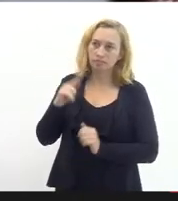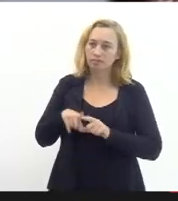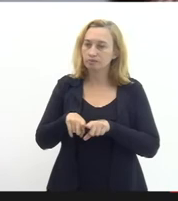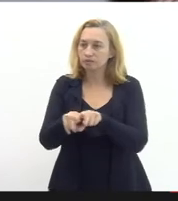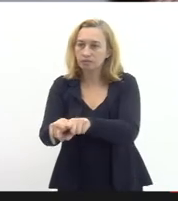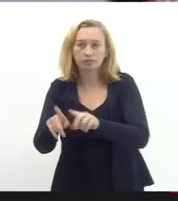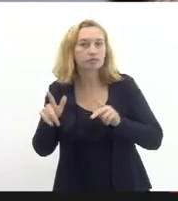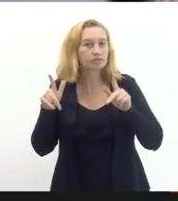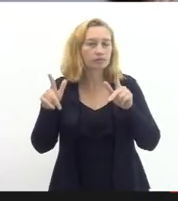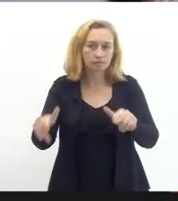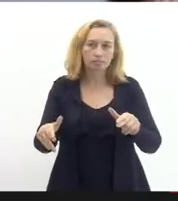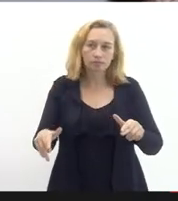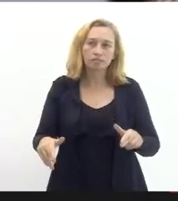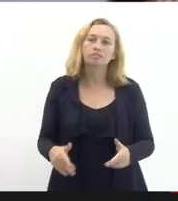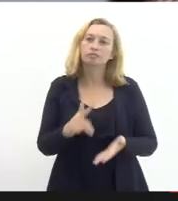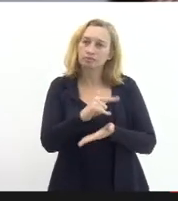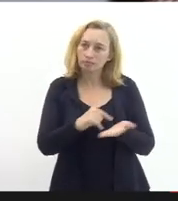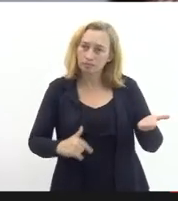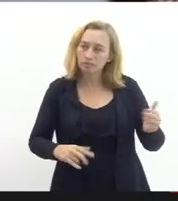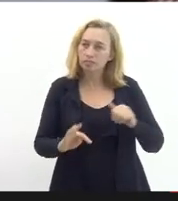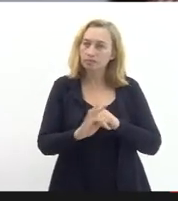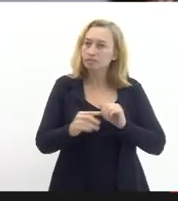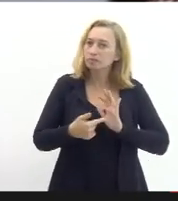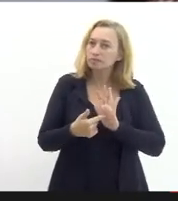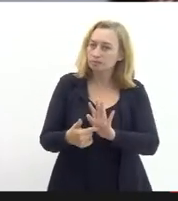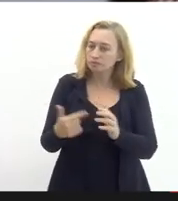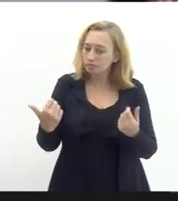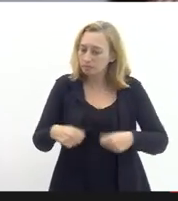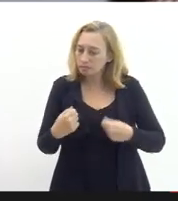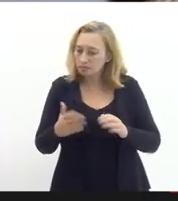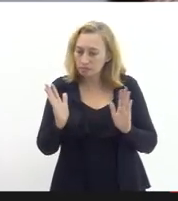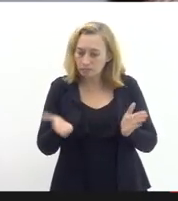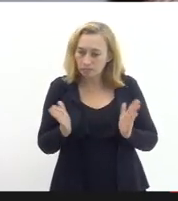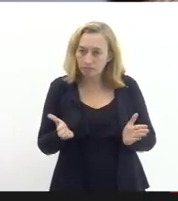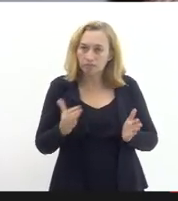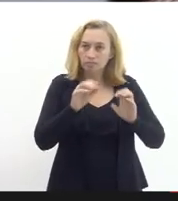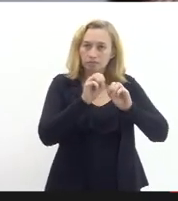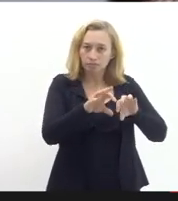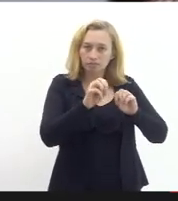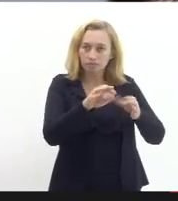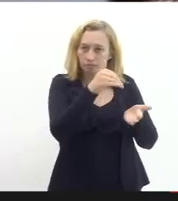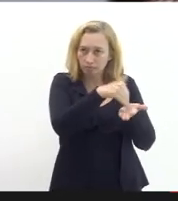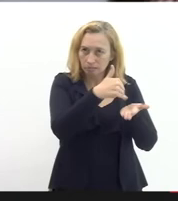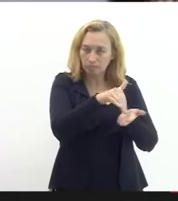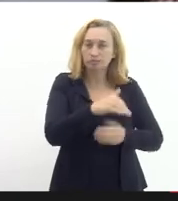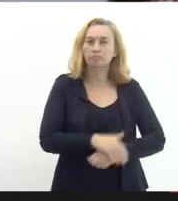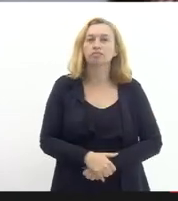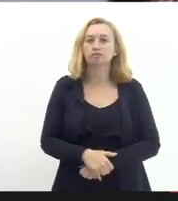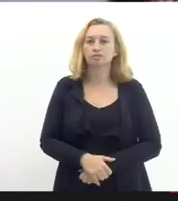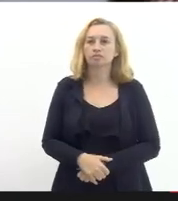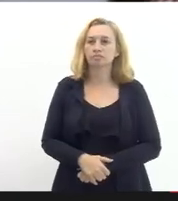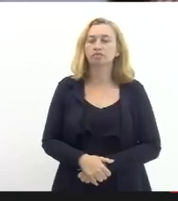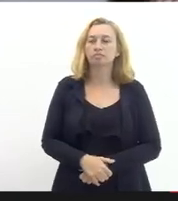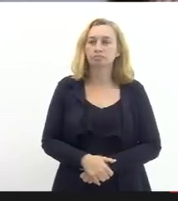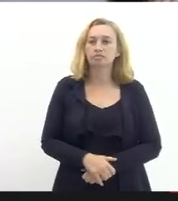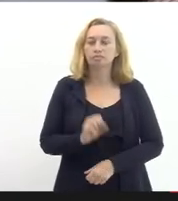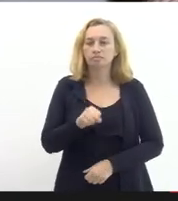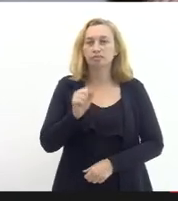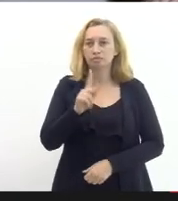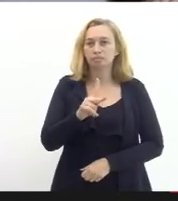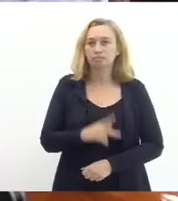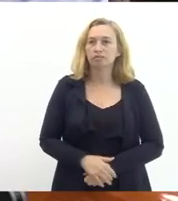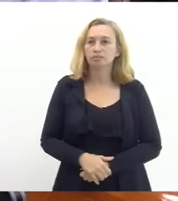SEI com essa nota técnica demonstrando a situação atual da Secretaria de Educação a necessidade atual da SEDUC Ok